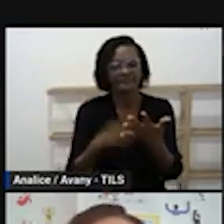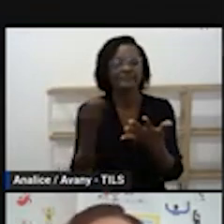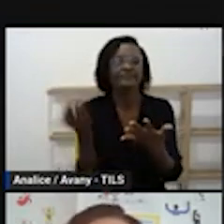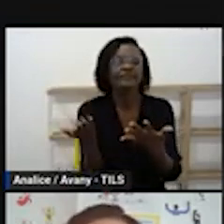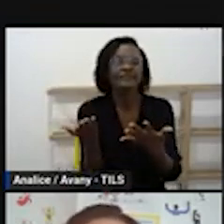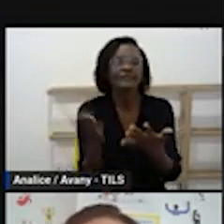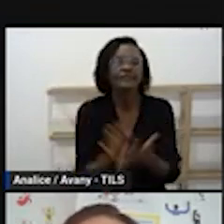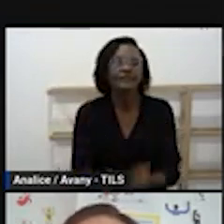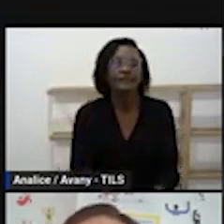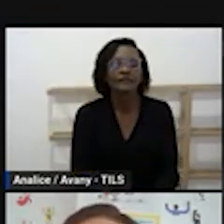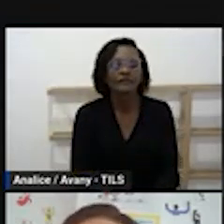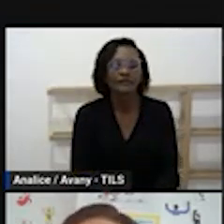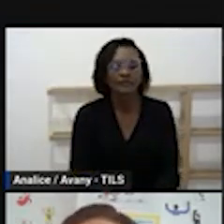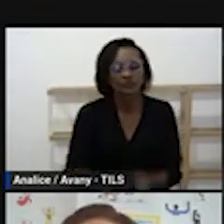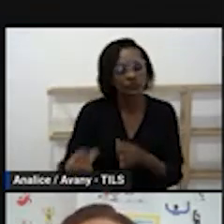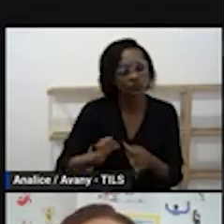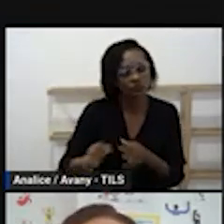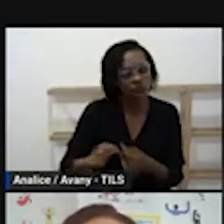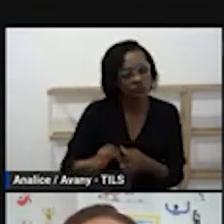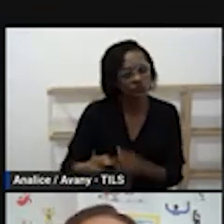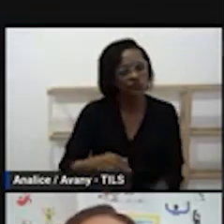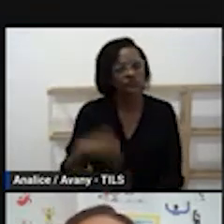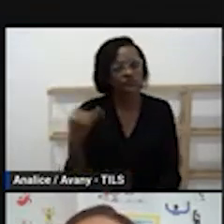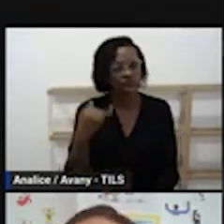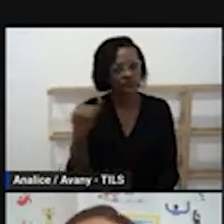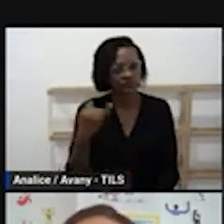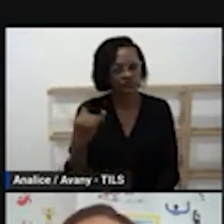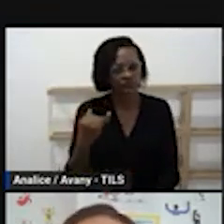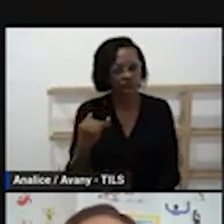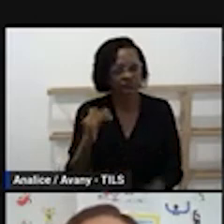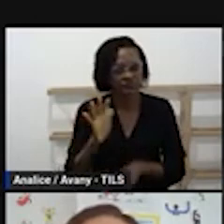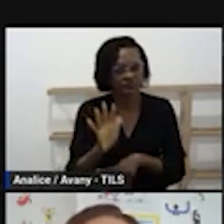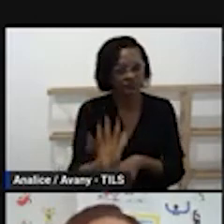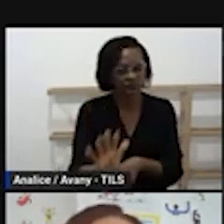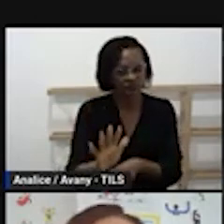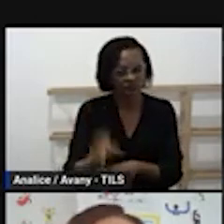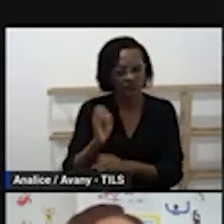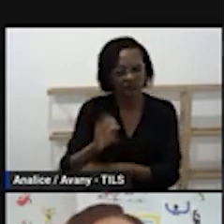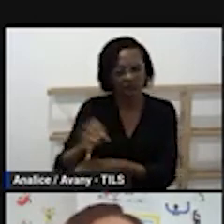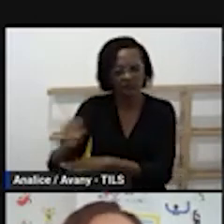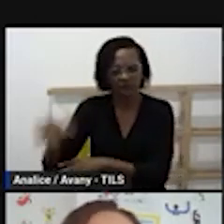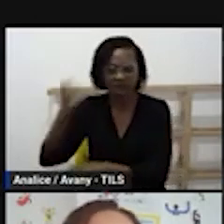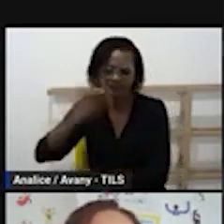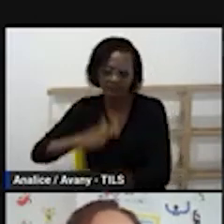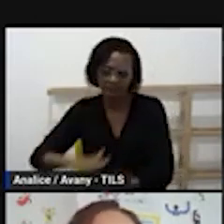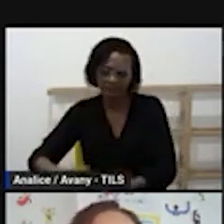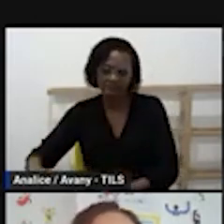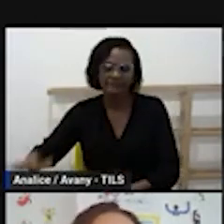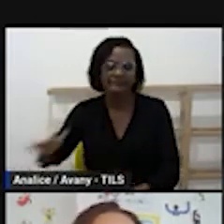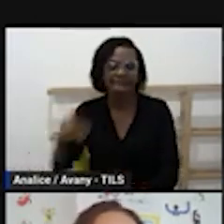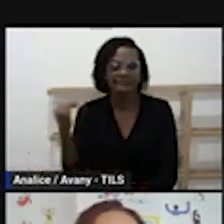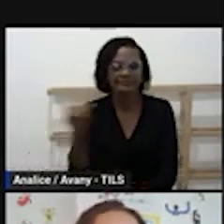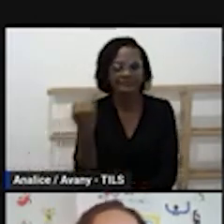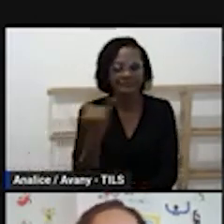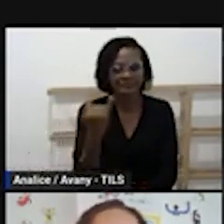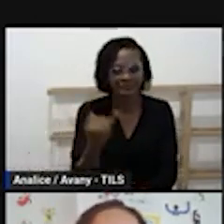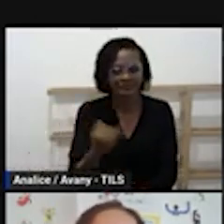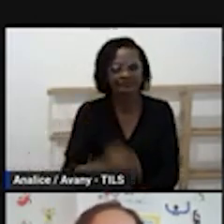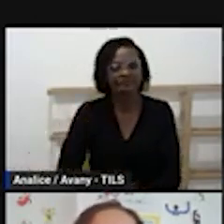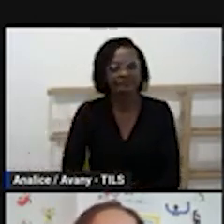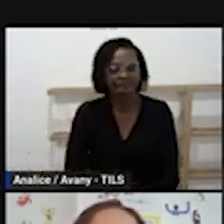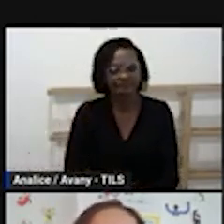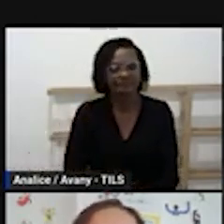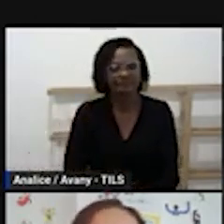de que a rotina, ela promove para a gente na educação infantil. Então, vocês falaram em estabilidade e realmente dá essa estabilidade, né,